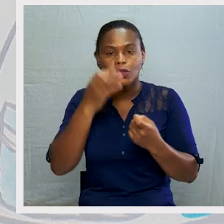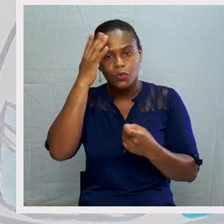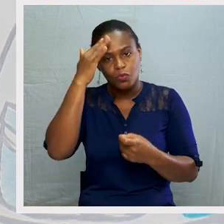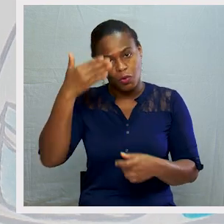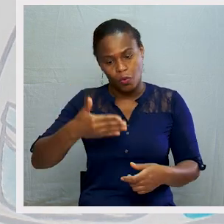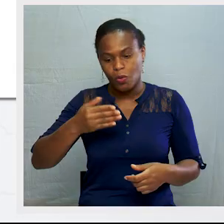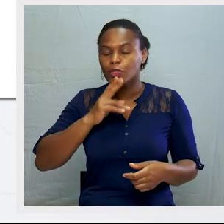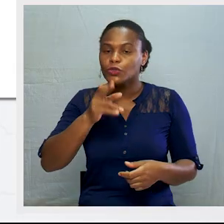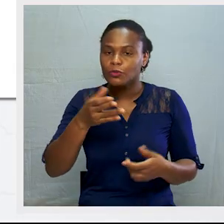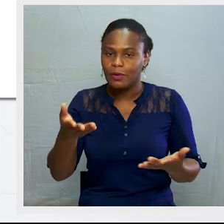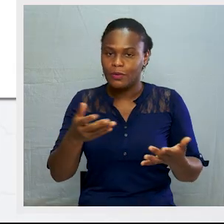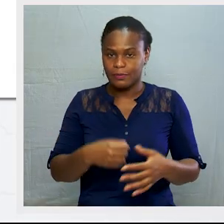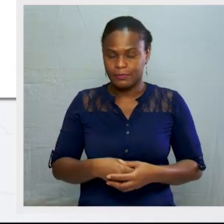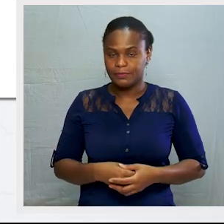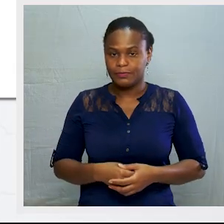número 1.